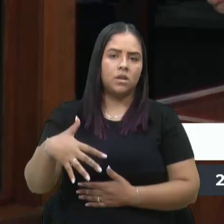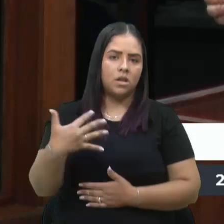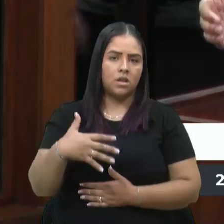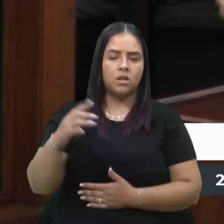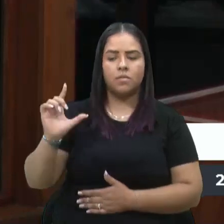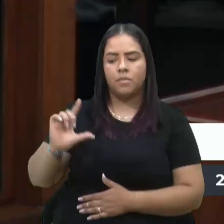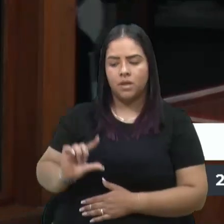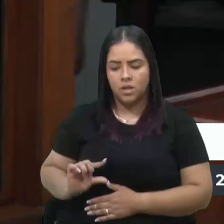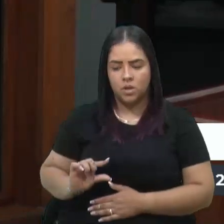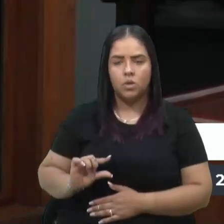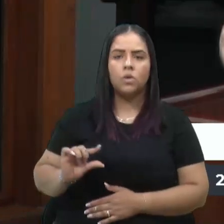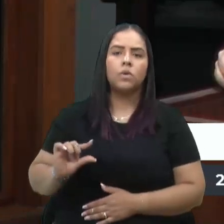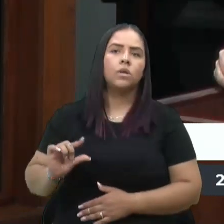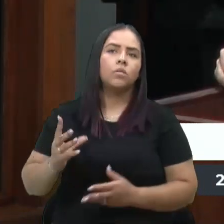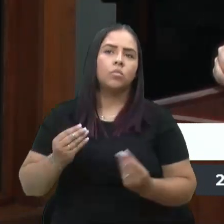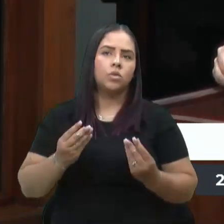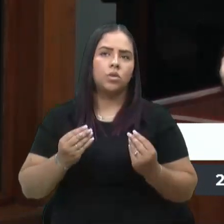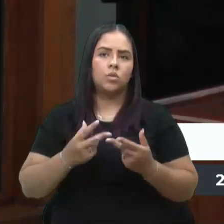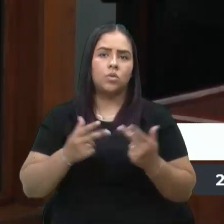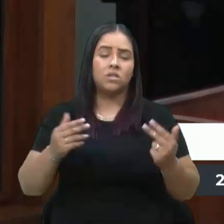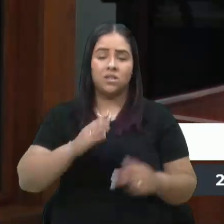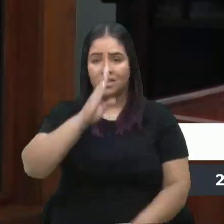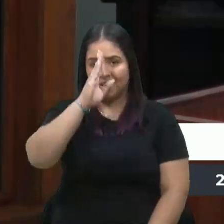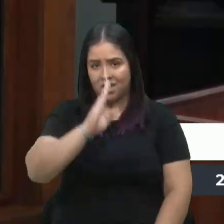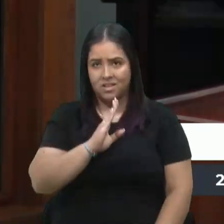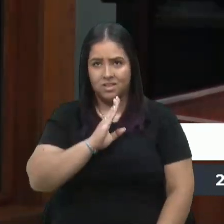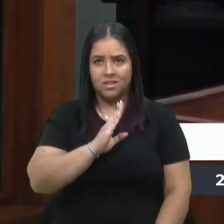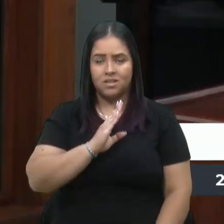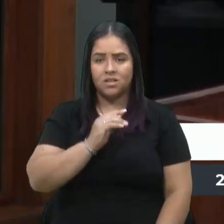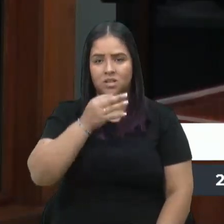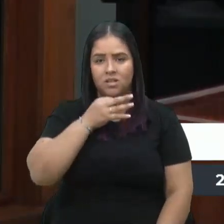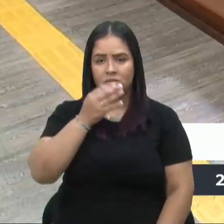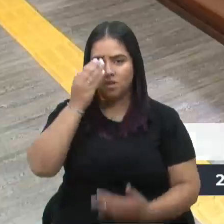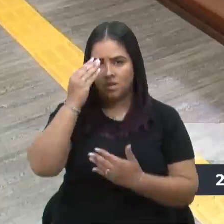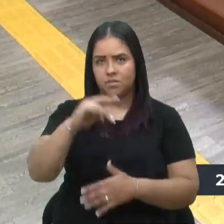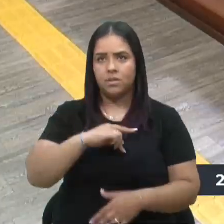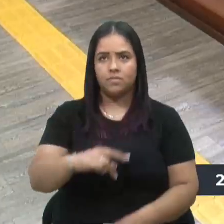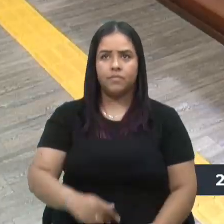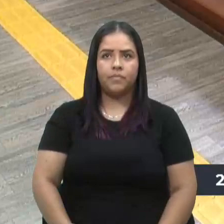valores baixos e muita coisa é de graça em Caxias do Sul. Obrigado, senhor presidente.